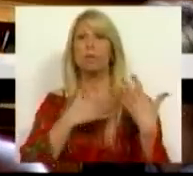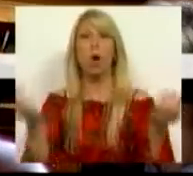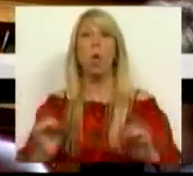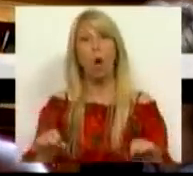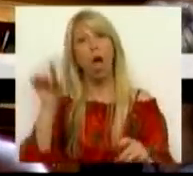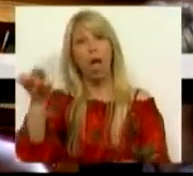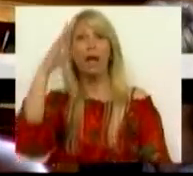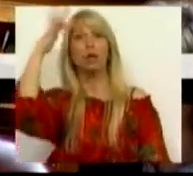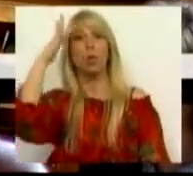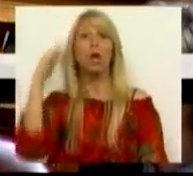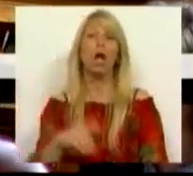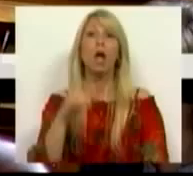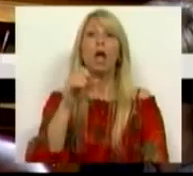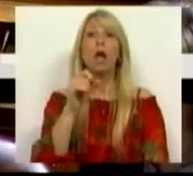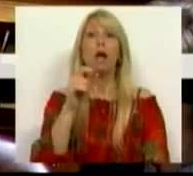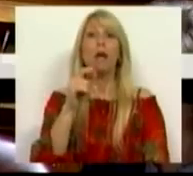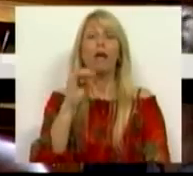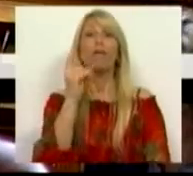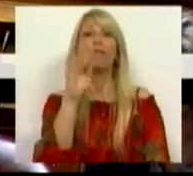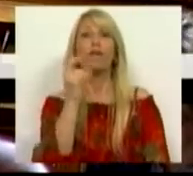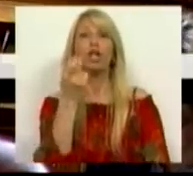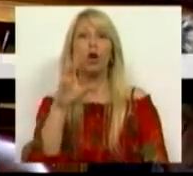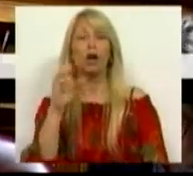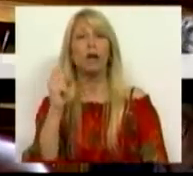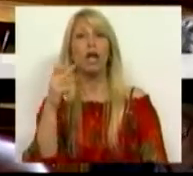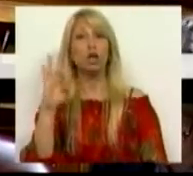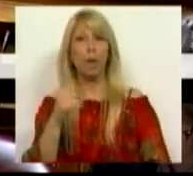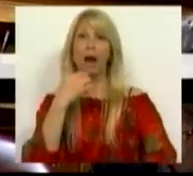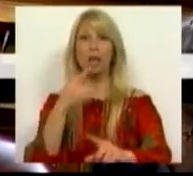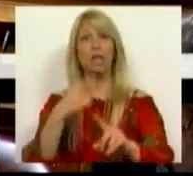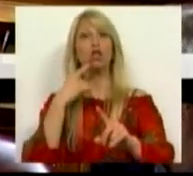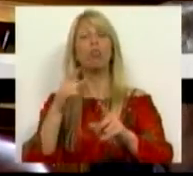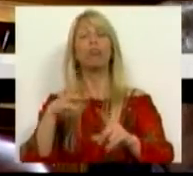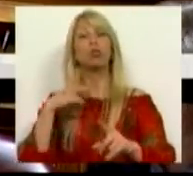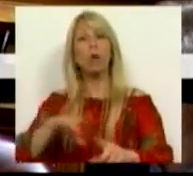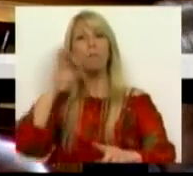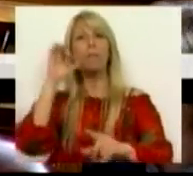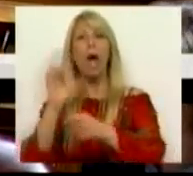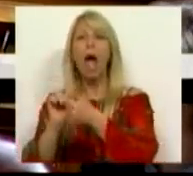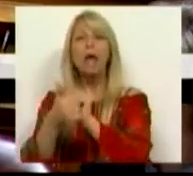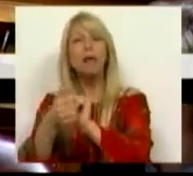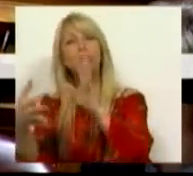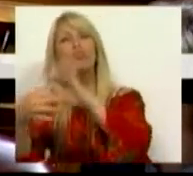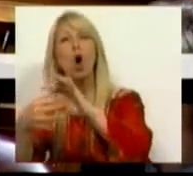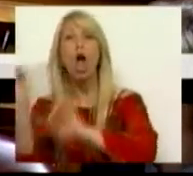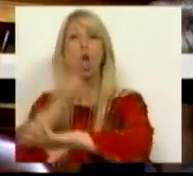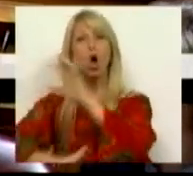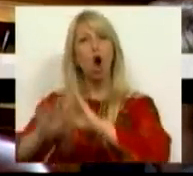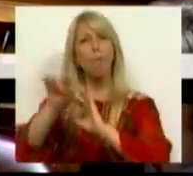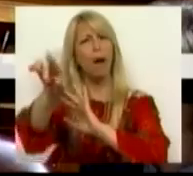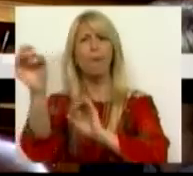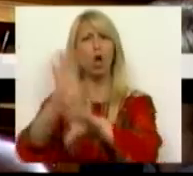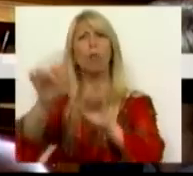Portugal não se adaptou à Europa, mas que a Europa está tudo bem. Portanto, se Sr. Deputado quer defender essa tese, tem de ser coerente e tem de,